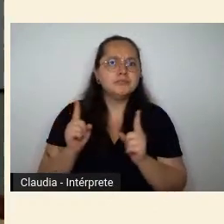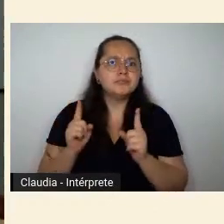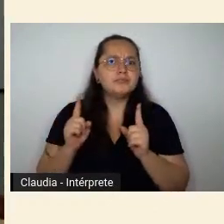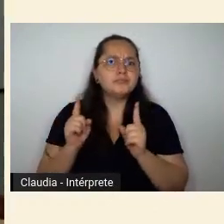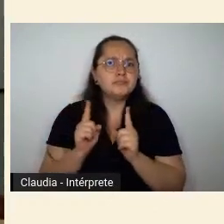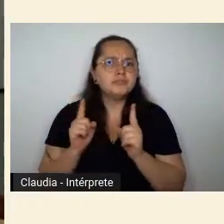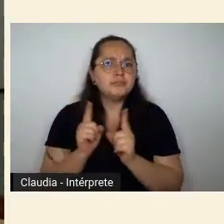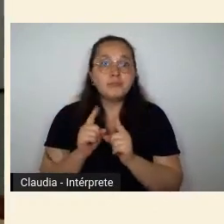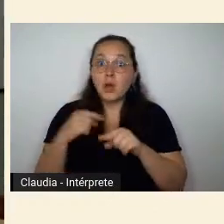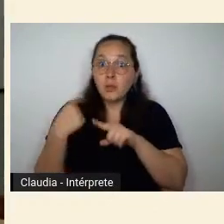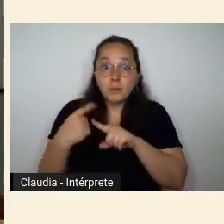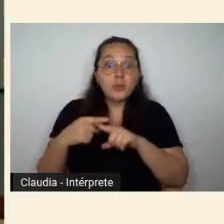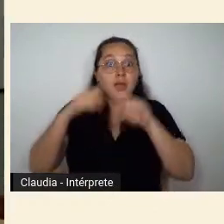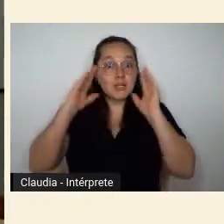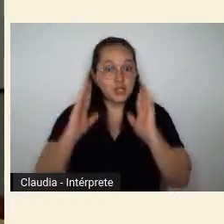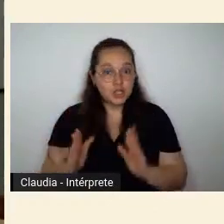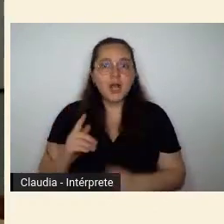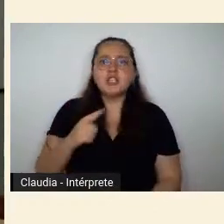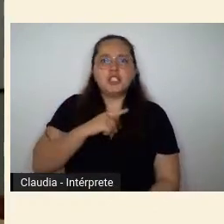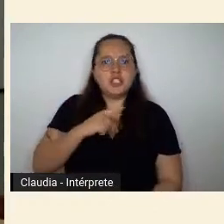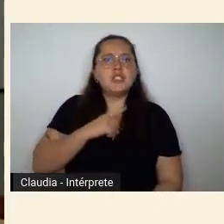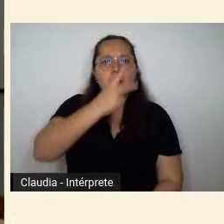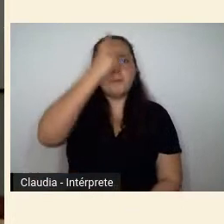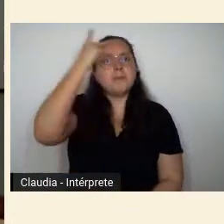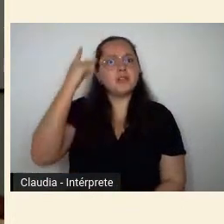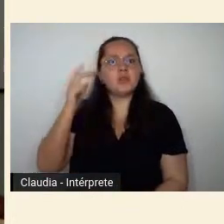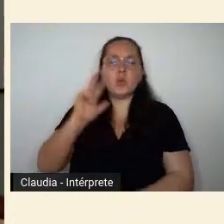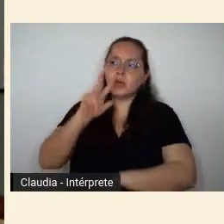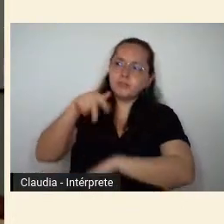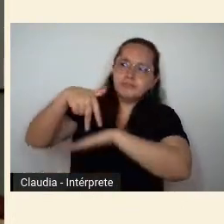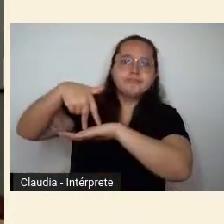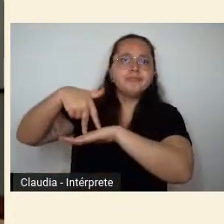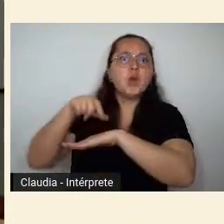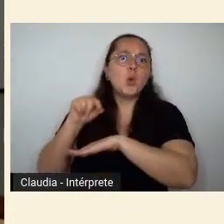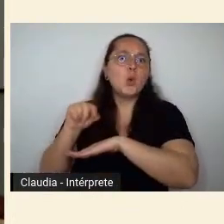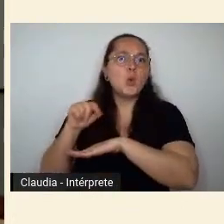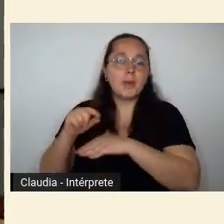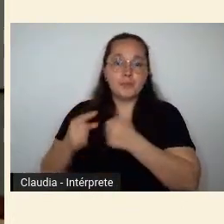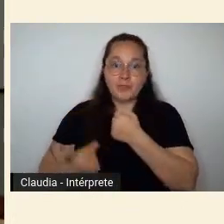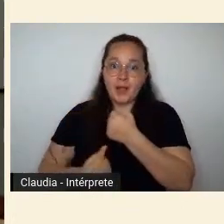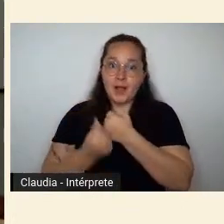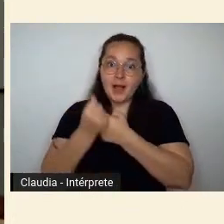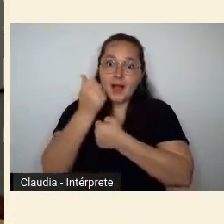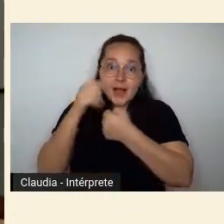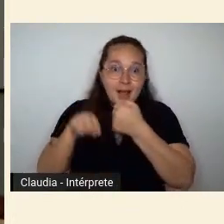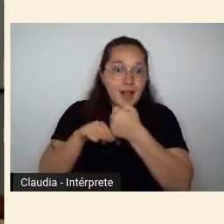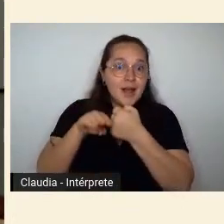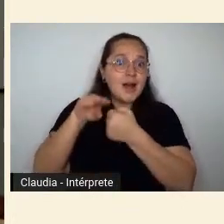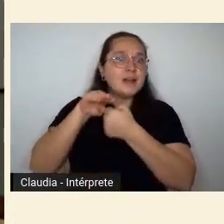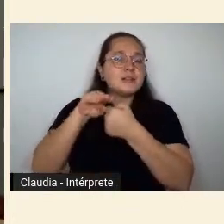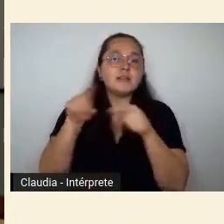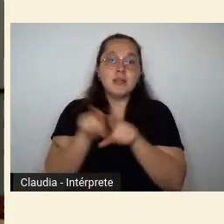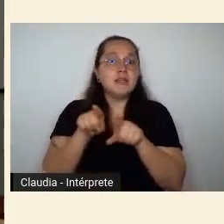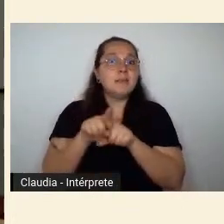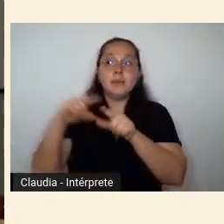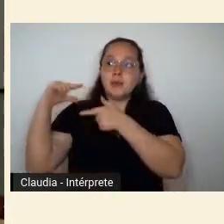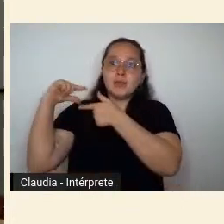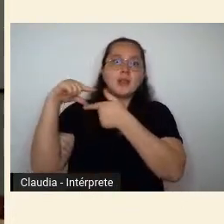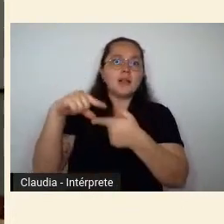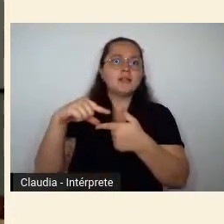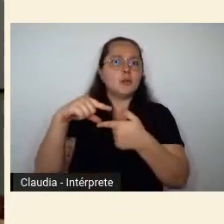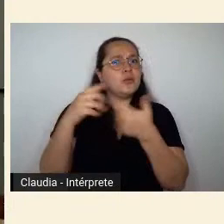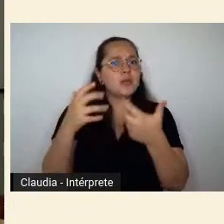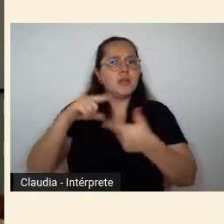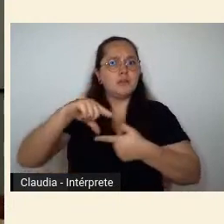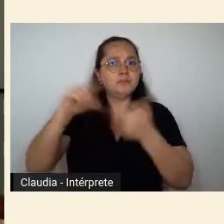aprisionavam a iniciativa a um espaço de classe de tradição que seus promotores iconoclastas queriam superar. O próprio